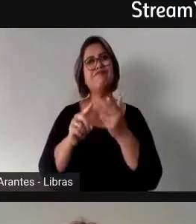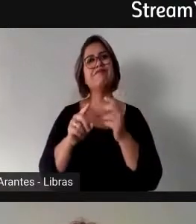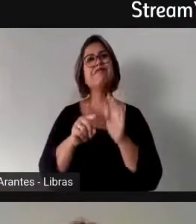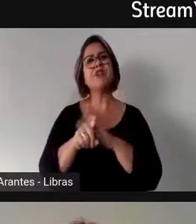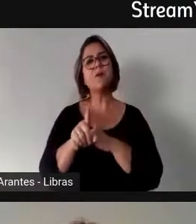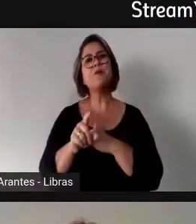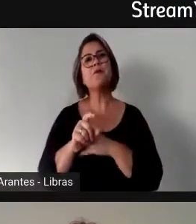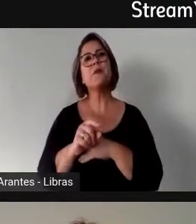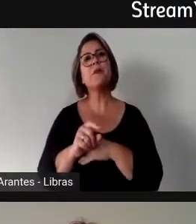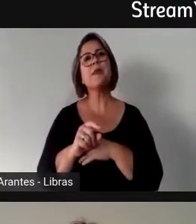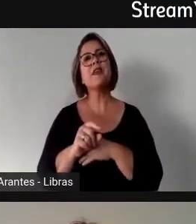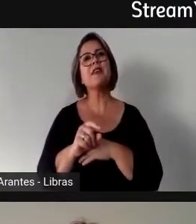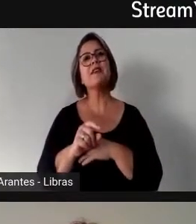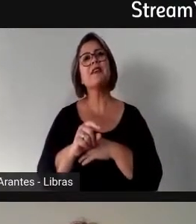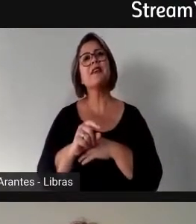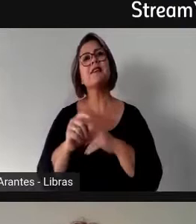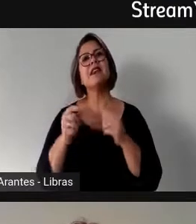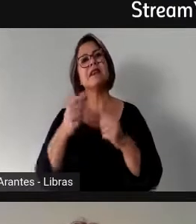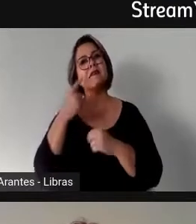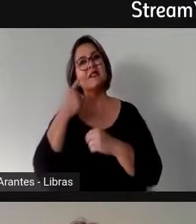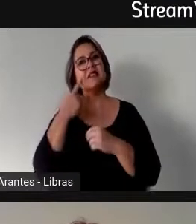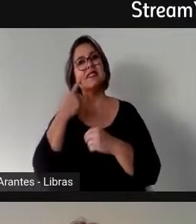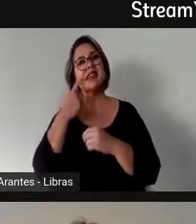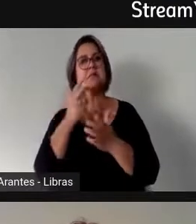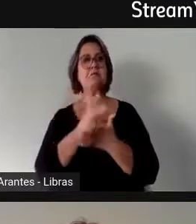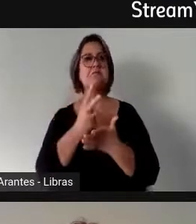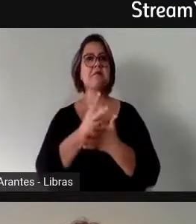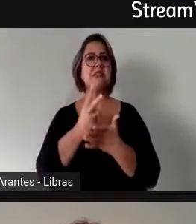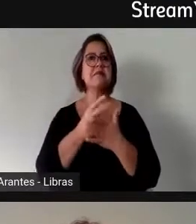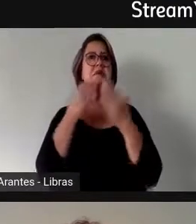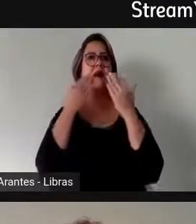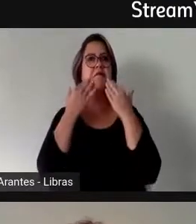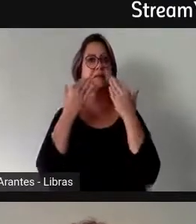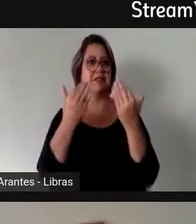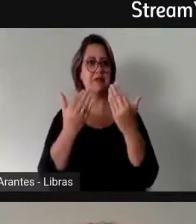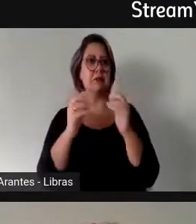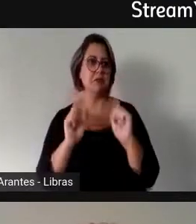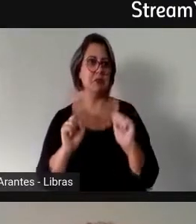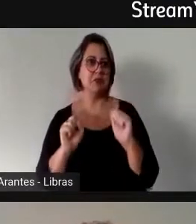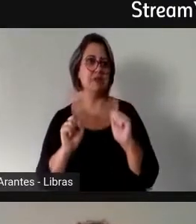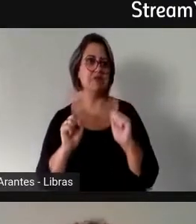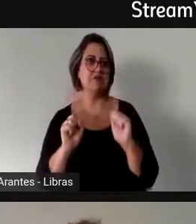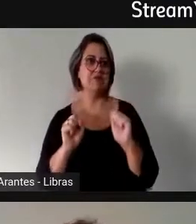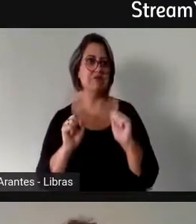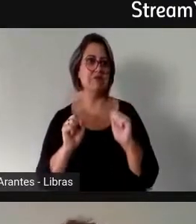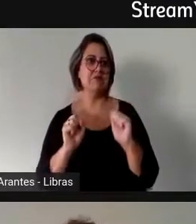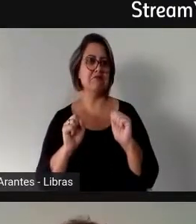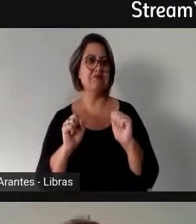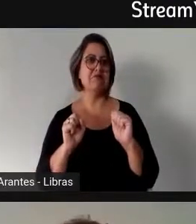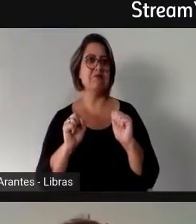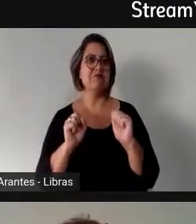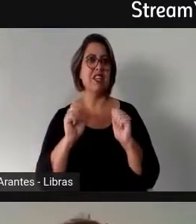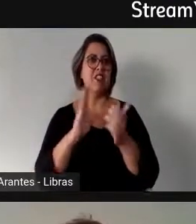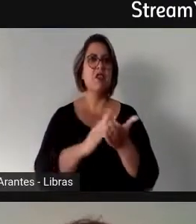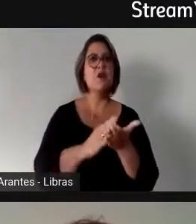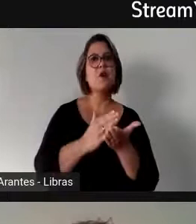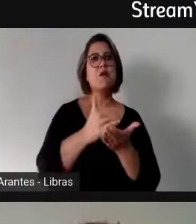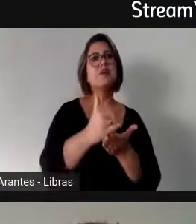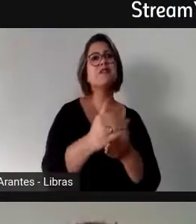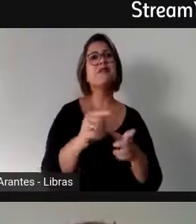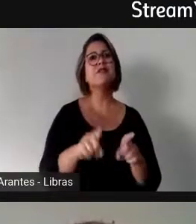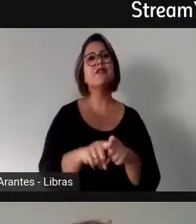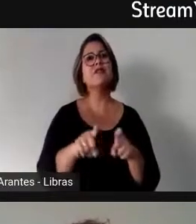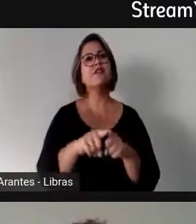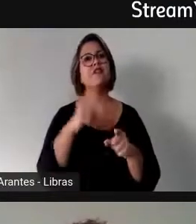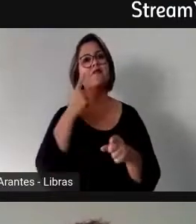Pode ser, inclusive, talvez na mesma ordem que a gente iniciou aqui. Vamos ver